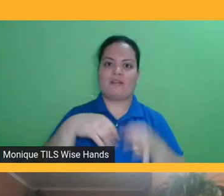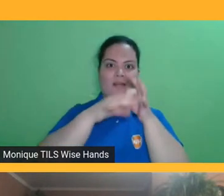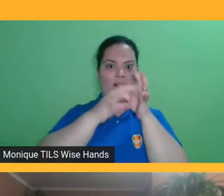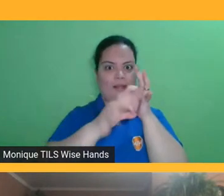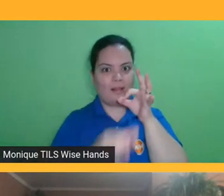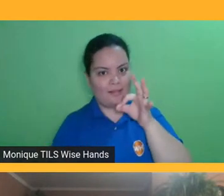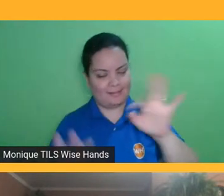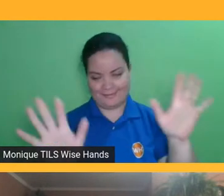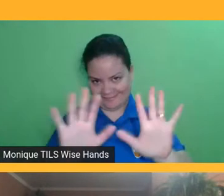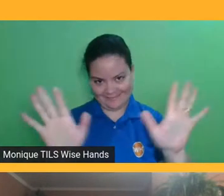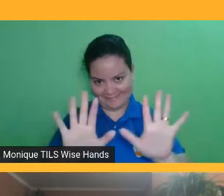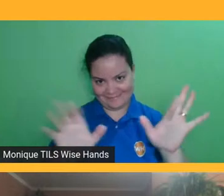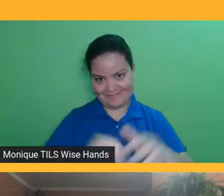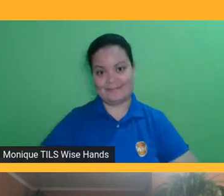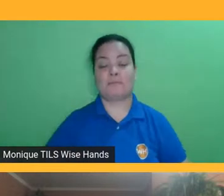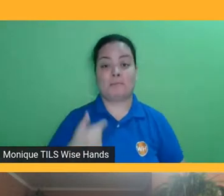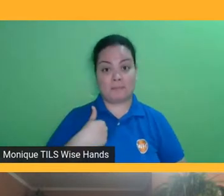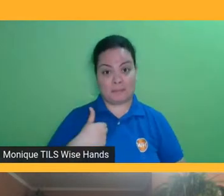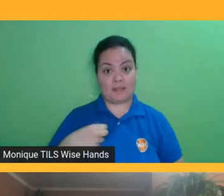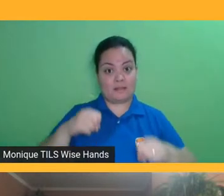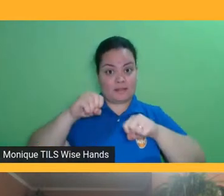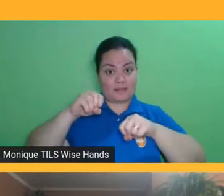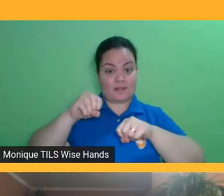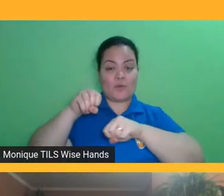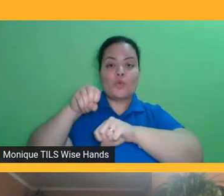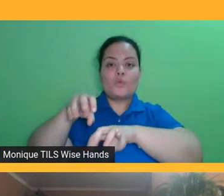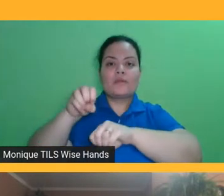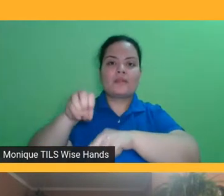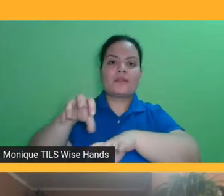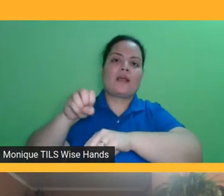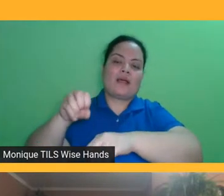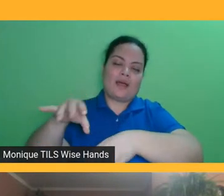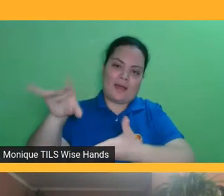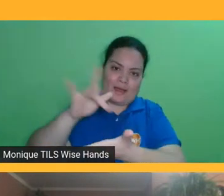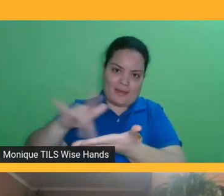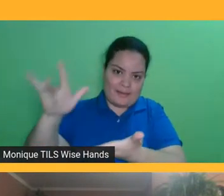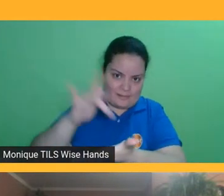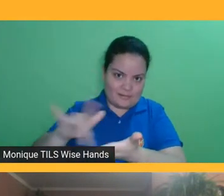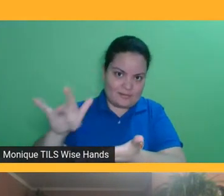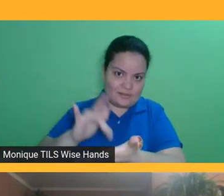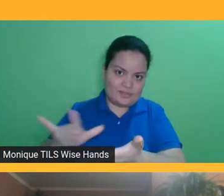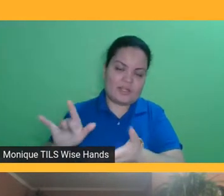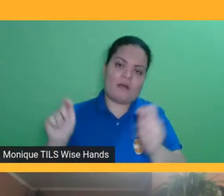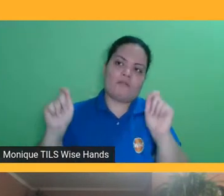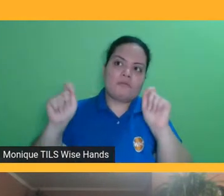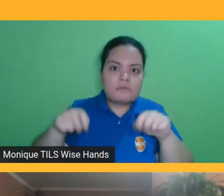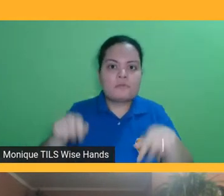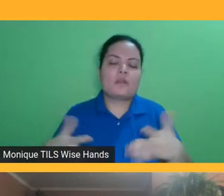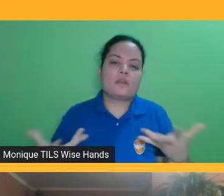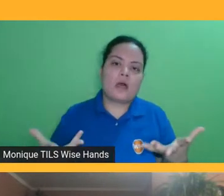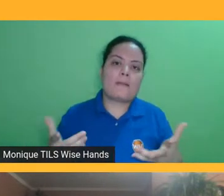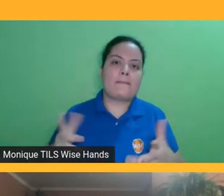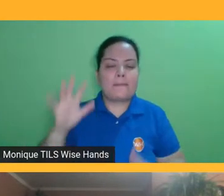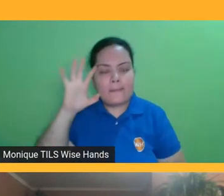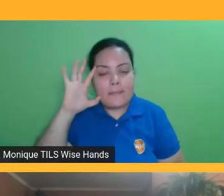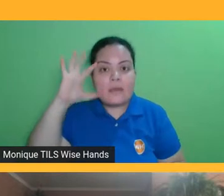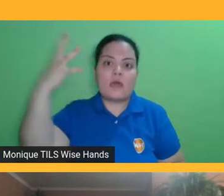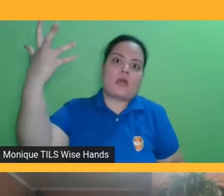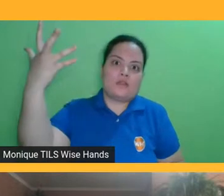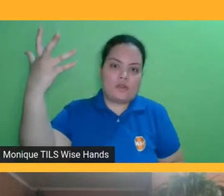mas eu acho que, sim, o digital vem resolver problemas de distribuição, principalmente no Brasil, que a gente está falando de um país